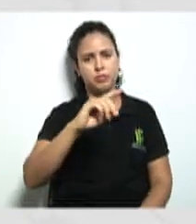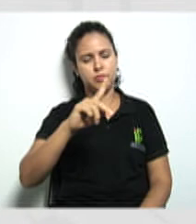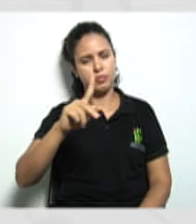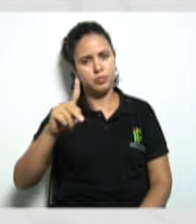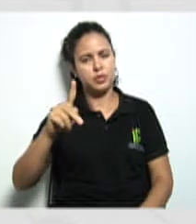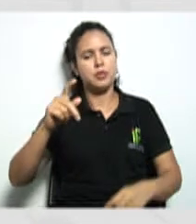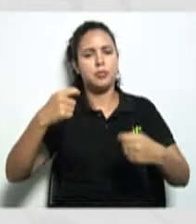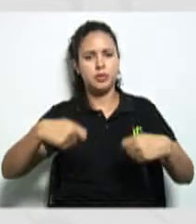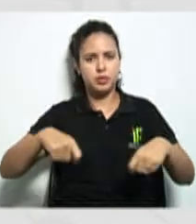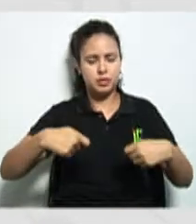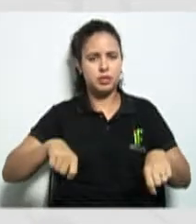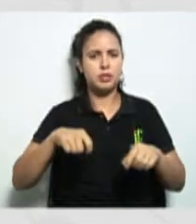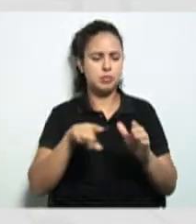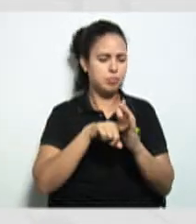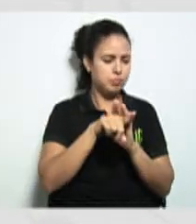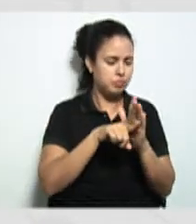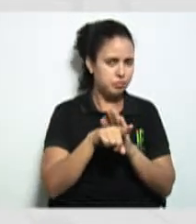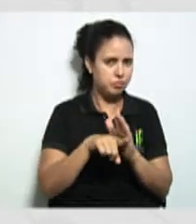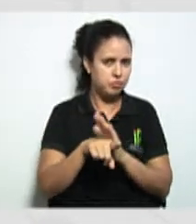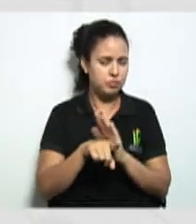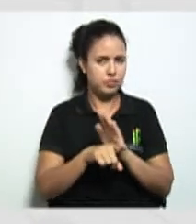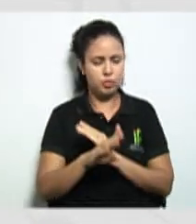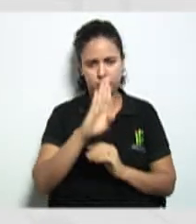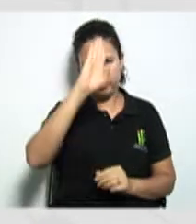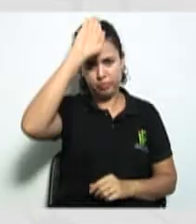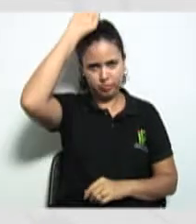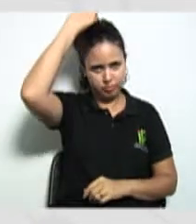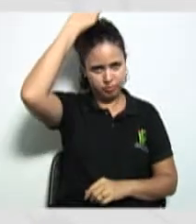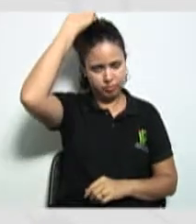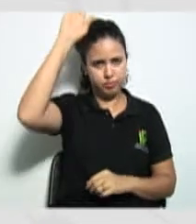vistoria do corpo de bombeiros